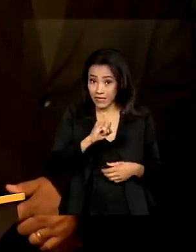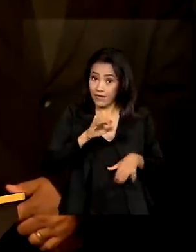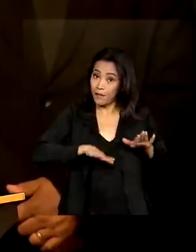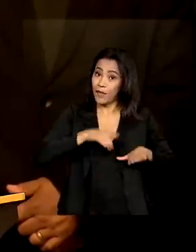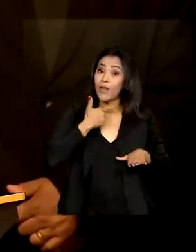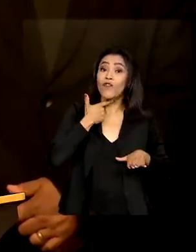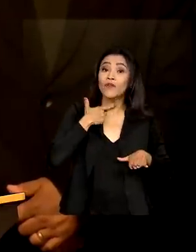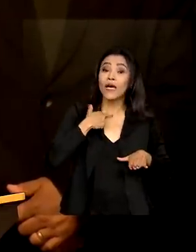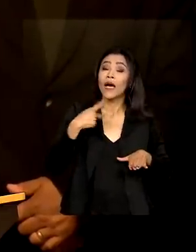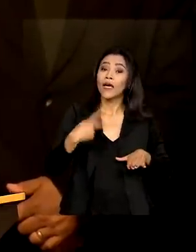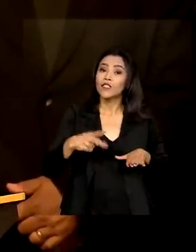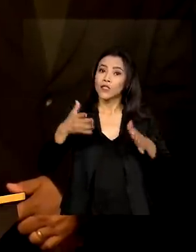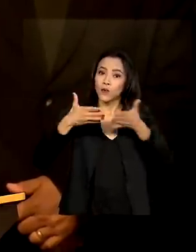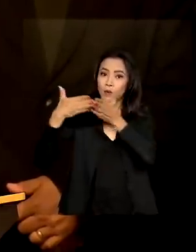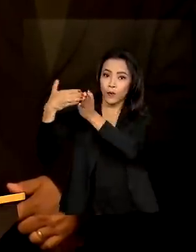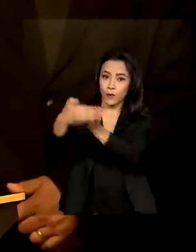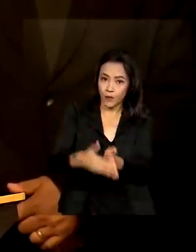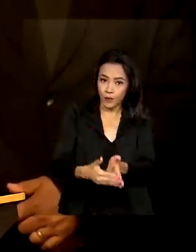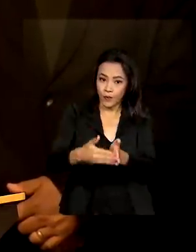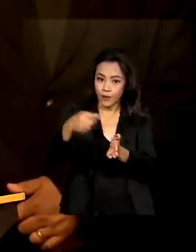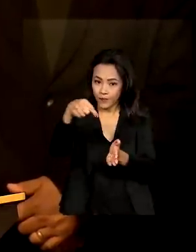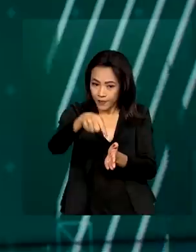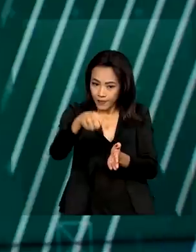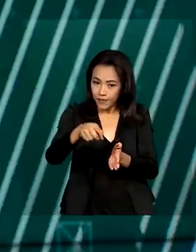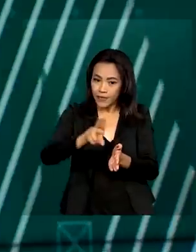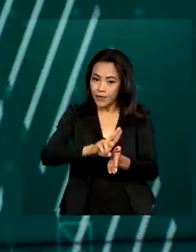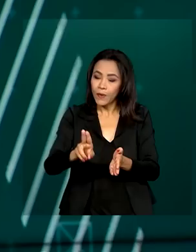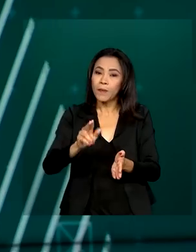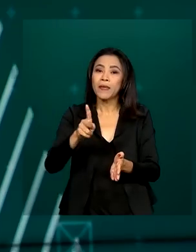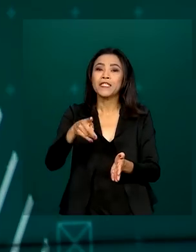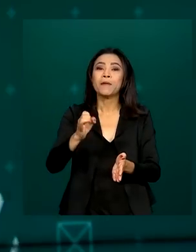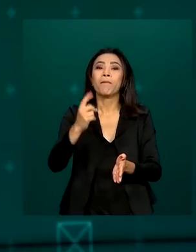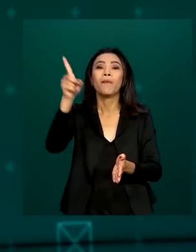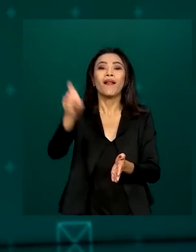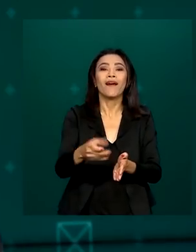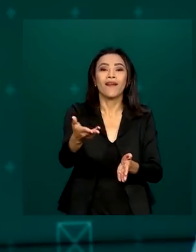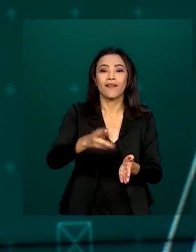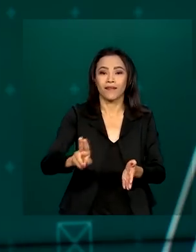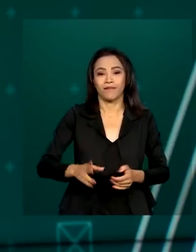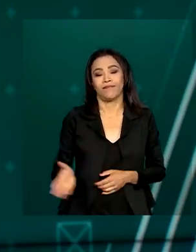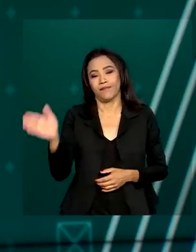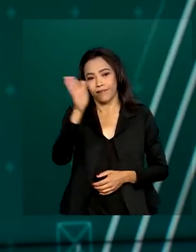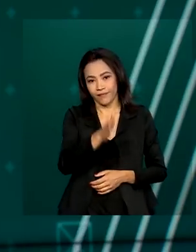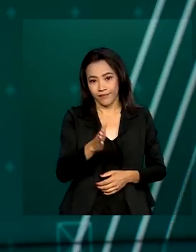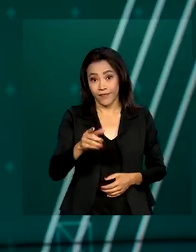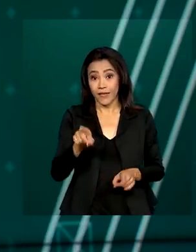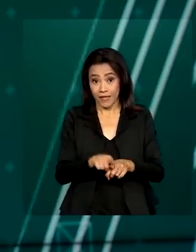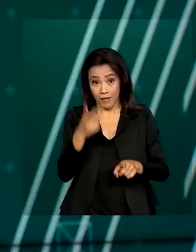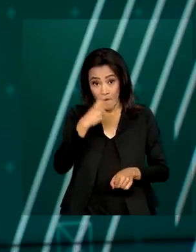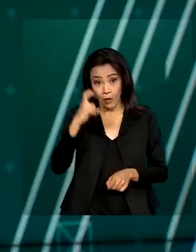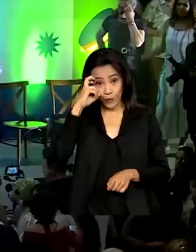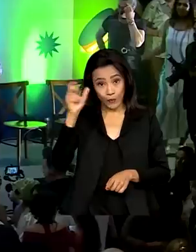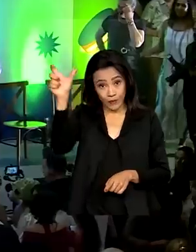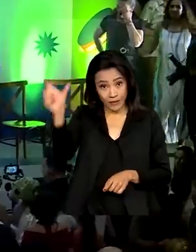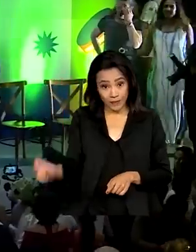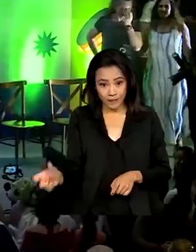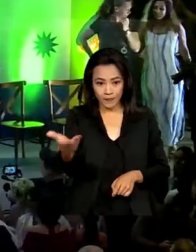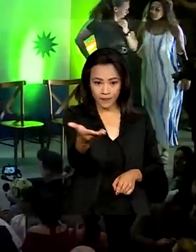o Porto de Santos agora será o Porto de Santos Pelé. E a Frente da Cultura, Margarete Menezes.